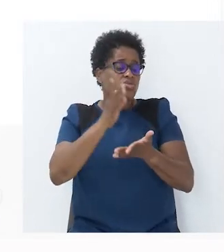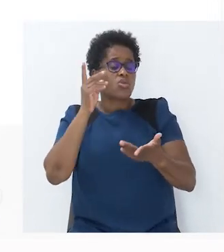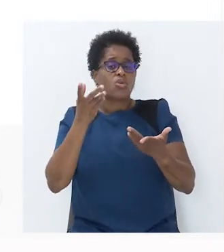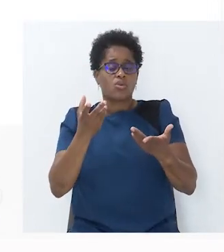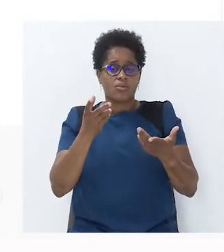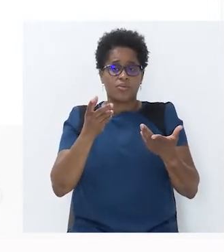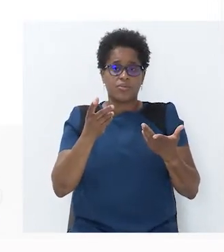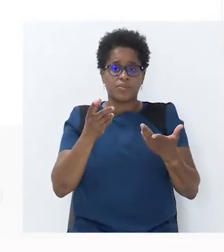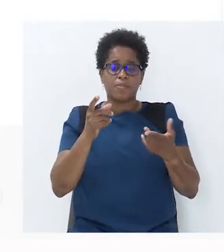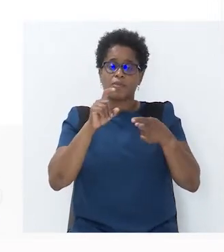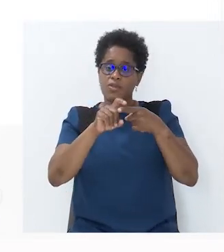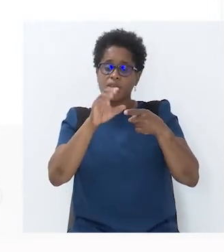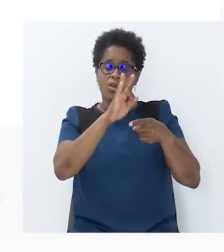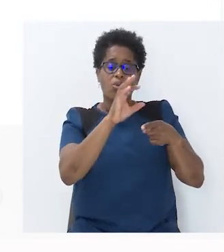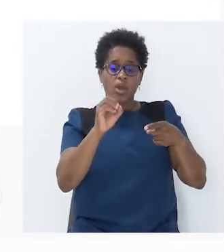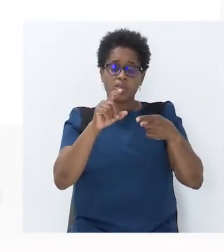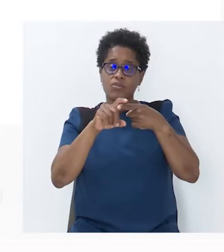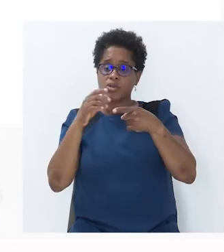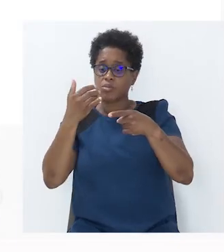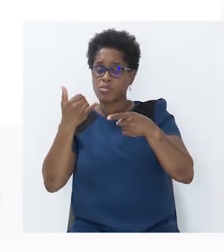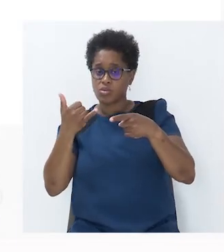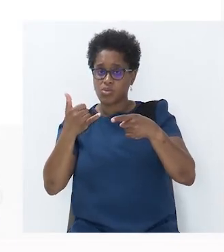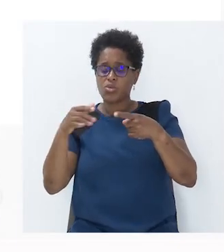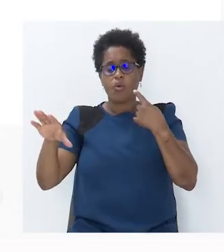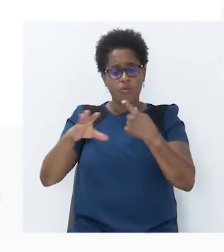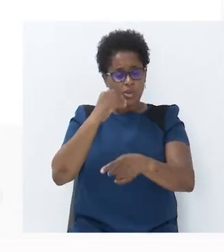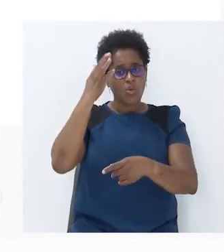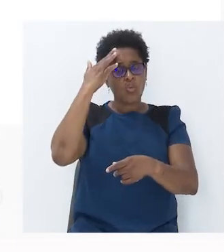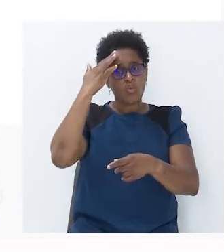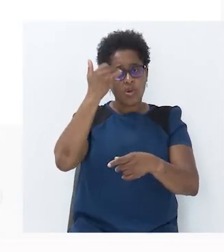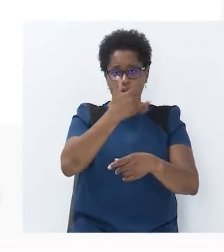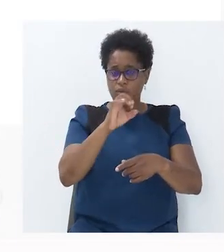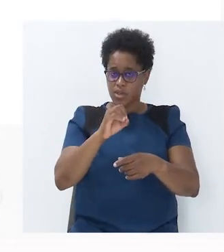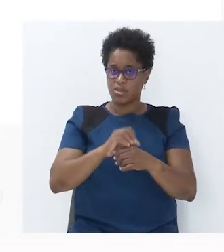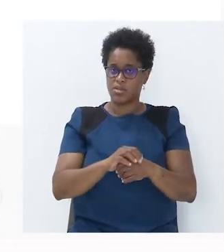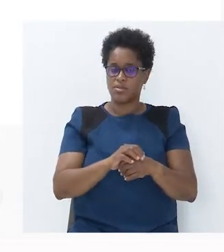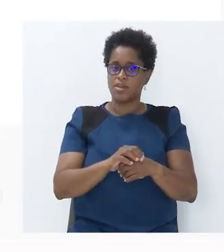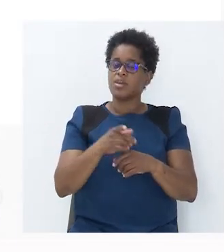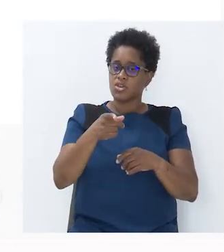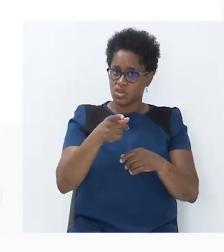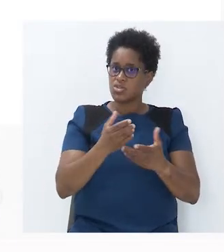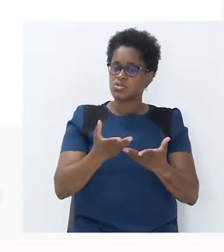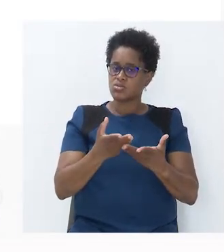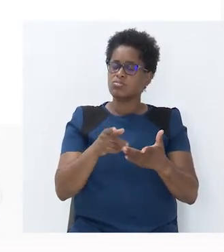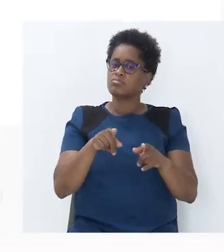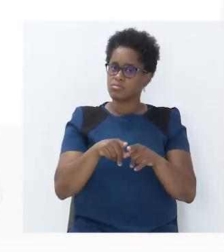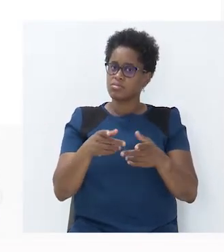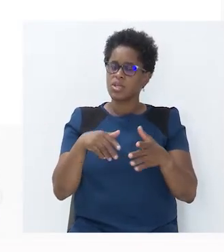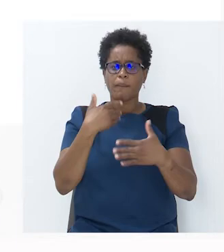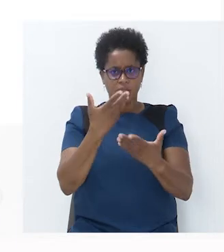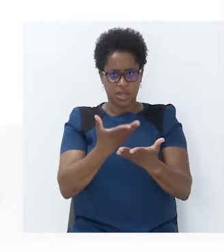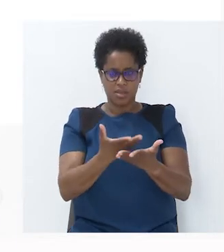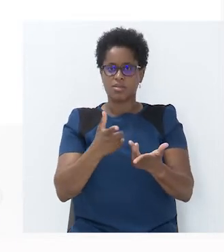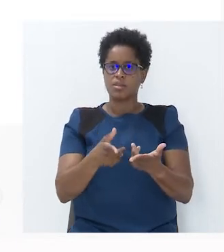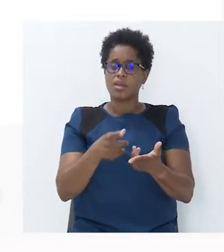40 por 2, nós iremos obter o número 20. E isto significa ou representa